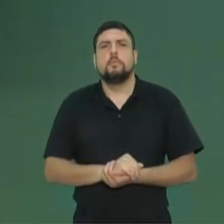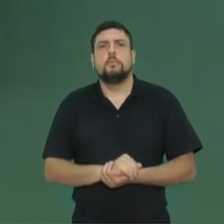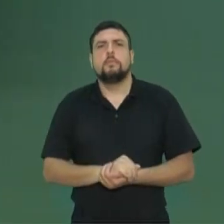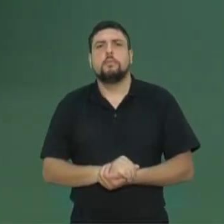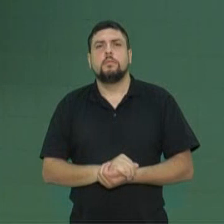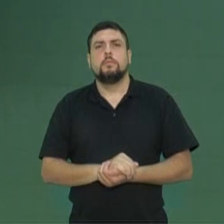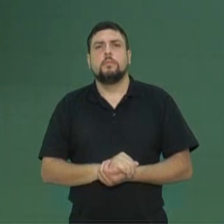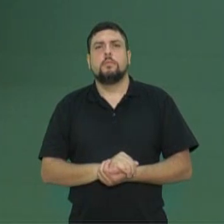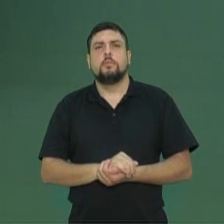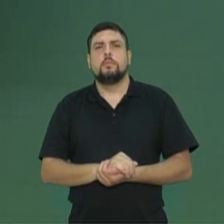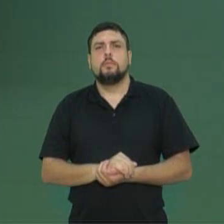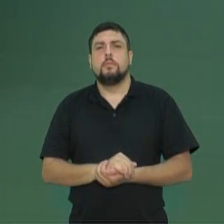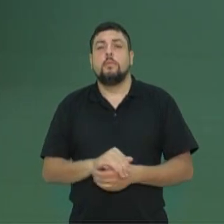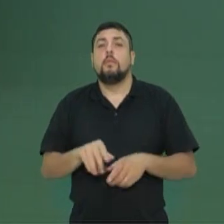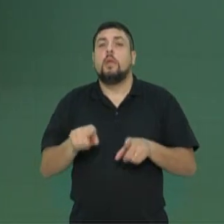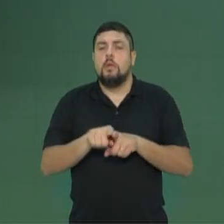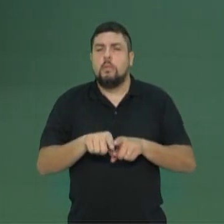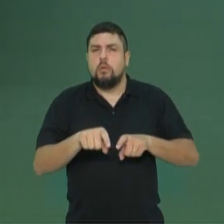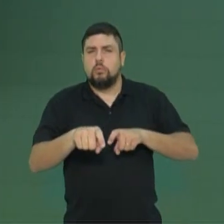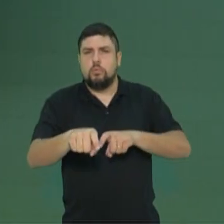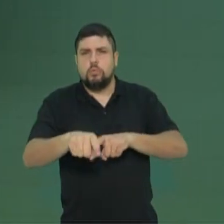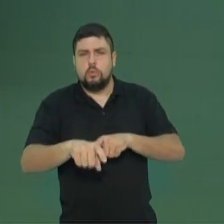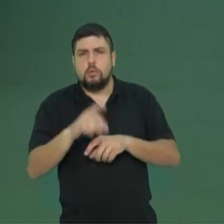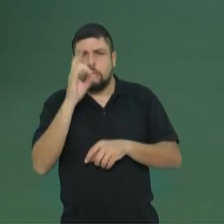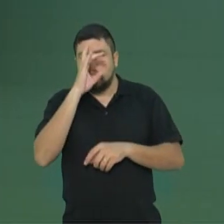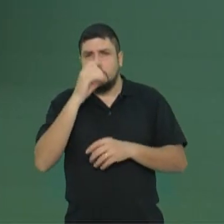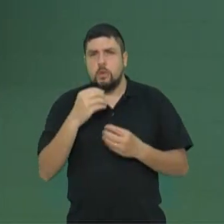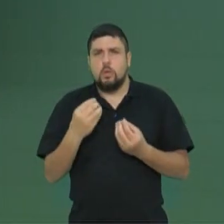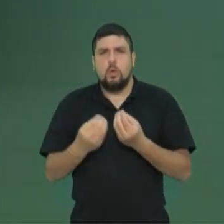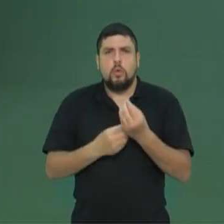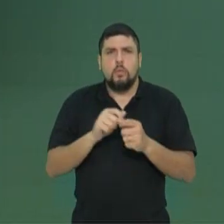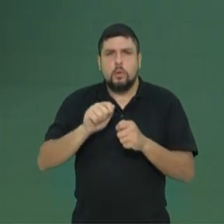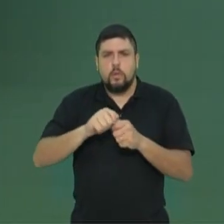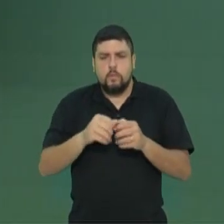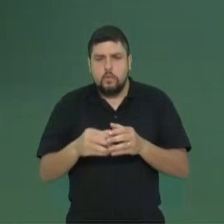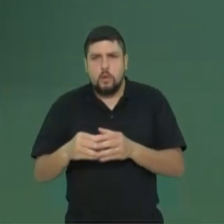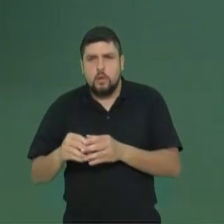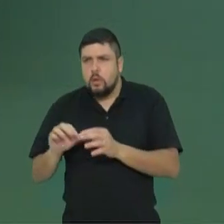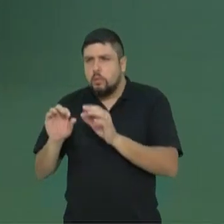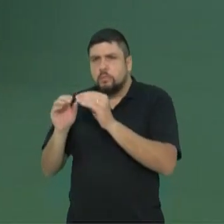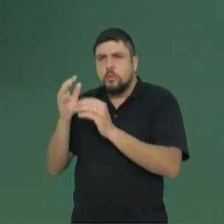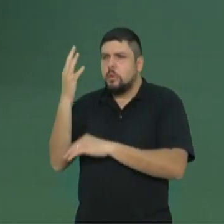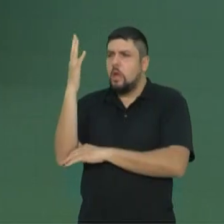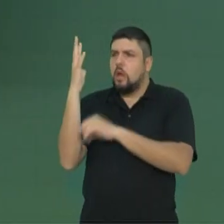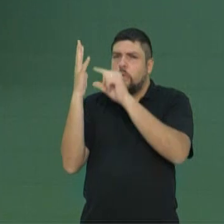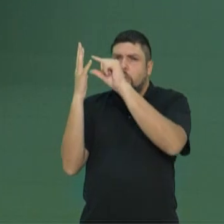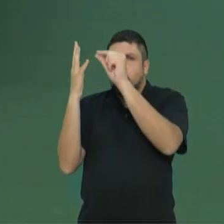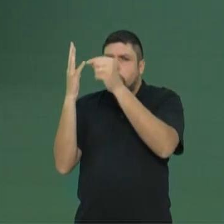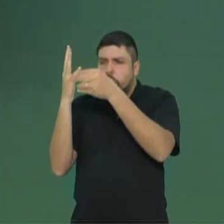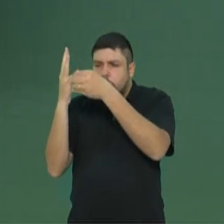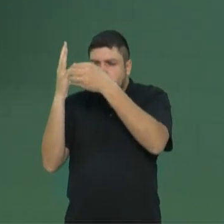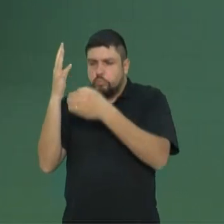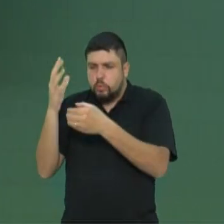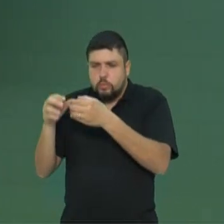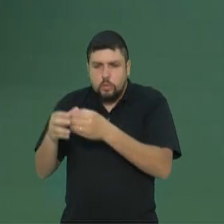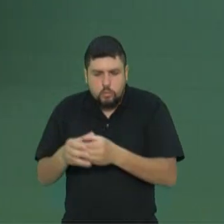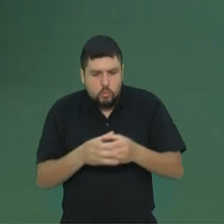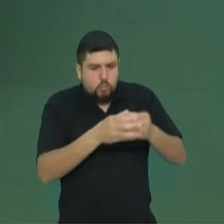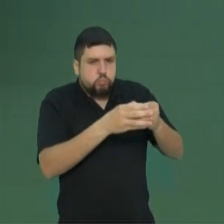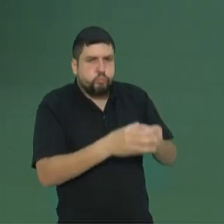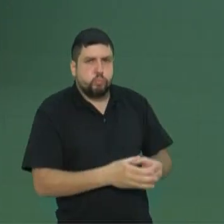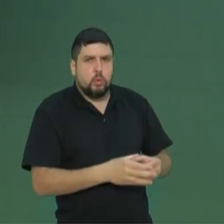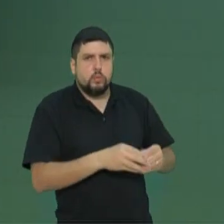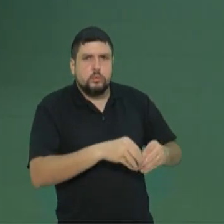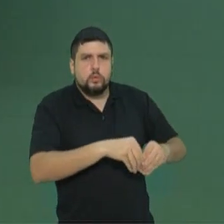Aí foi para a questão do cultivo vegetal, as técnicas de fazer mudas. Tirar um galinho e fazer muda. Estaquia. Pegar uma